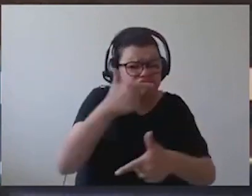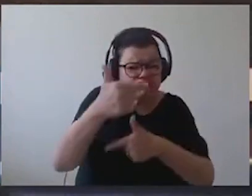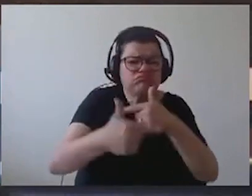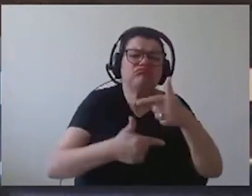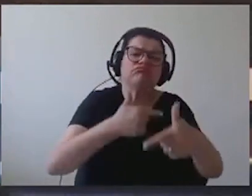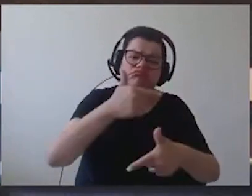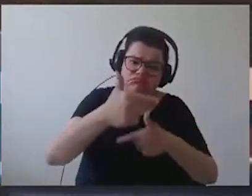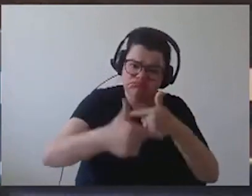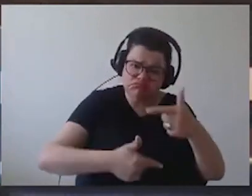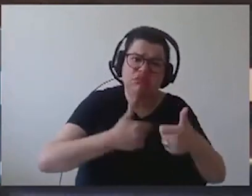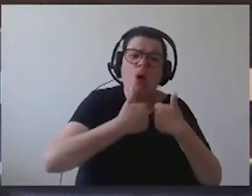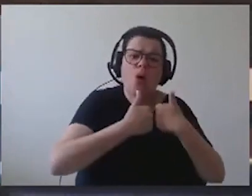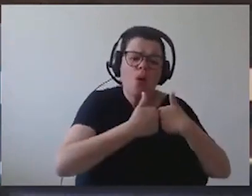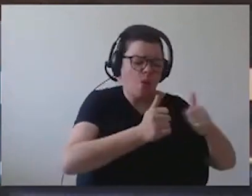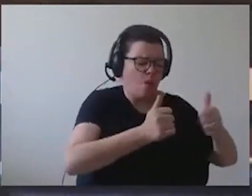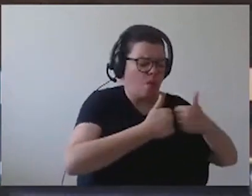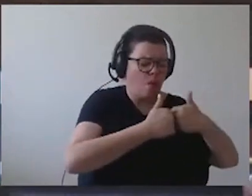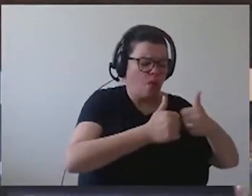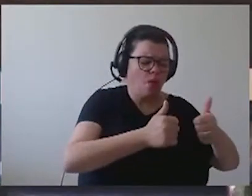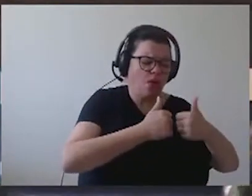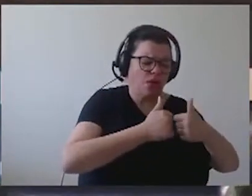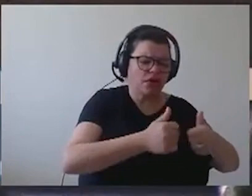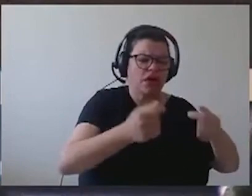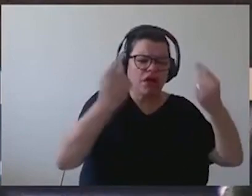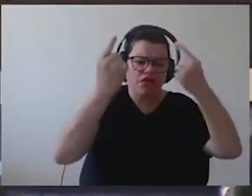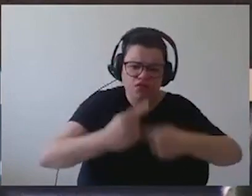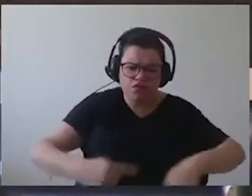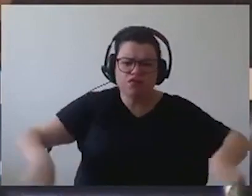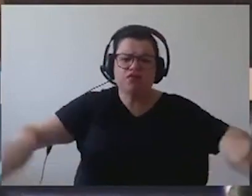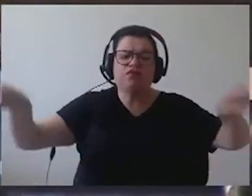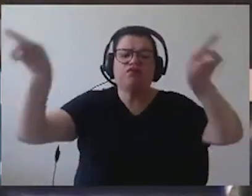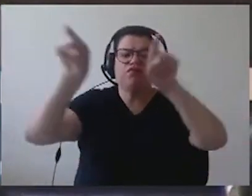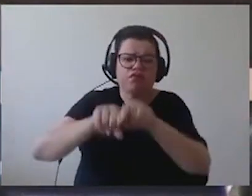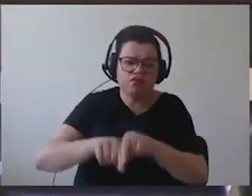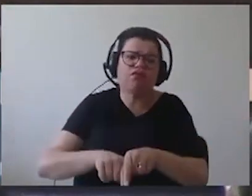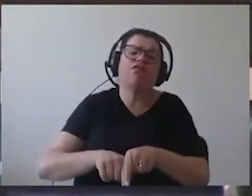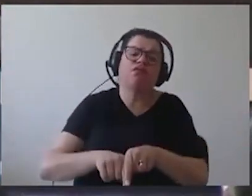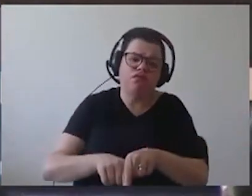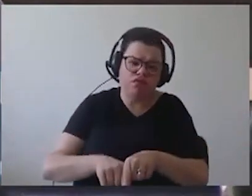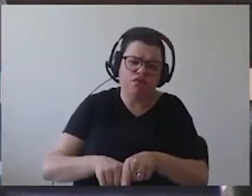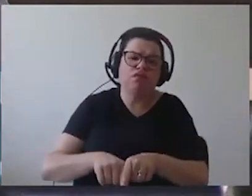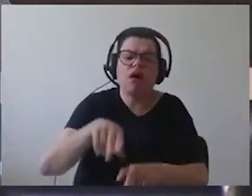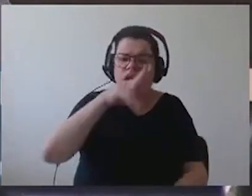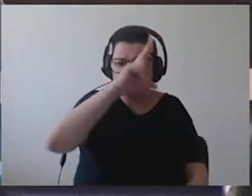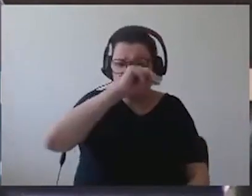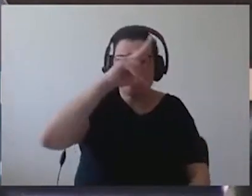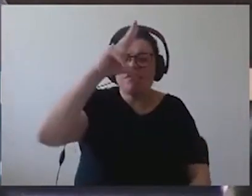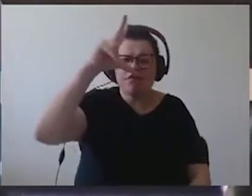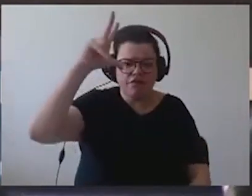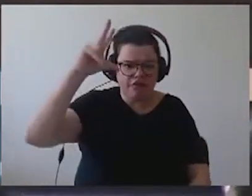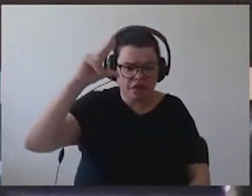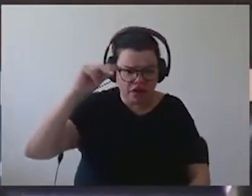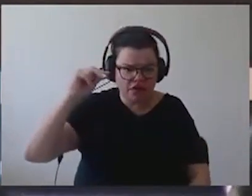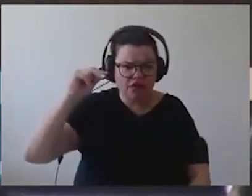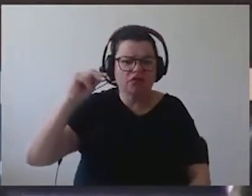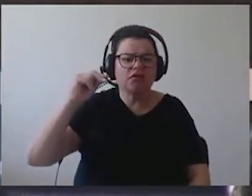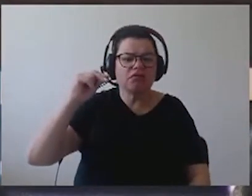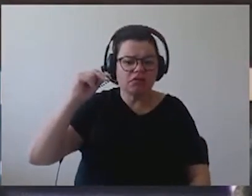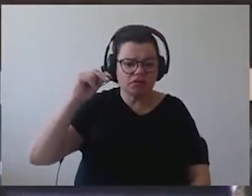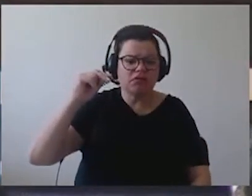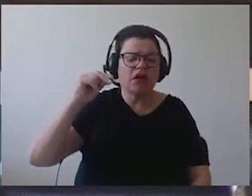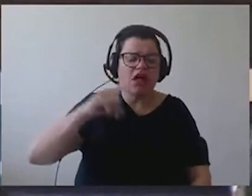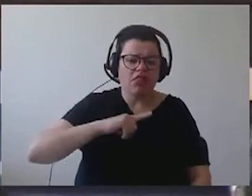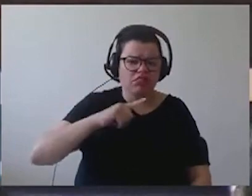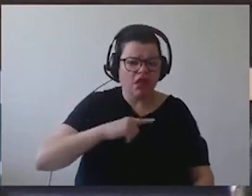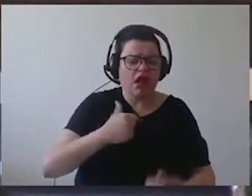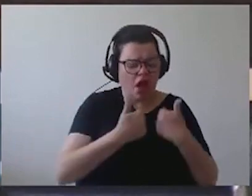e a minha sugestão é de que a prefeitura incida esforços e apresente uma